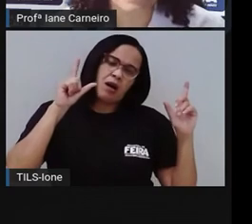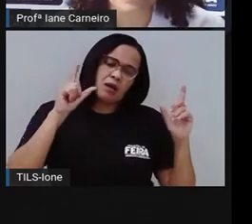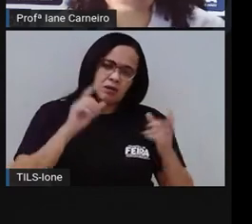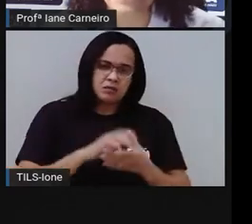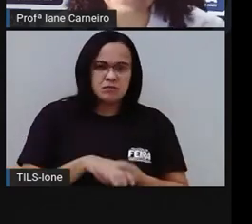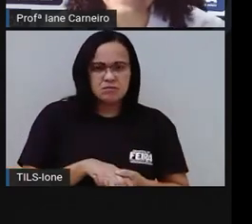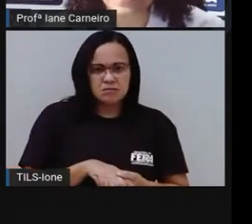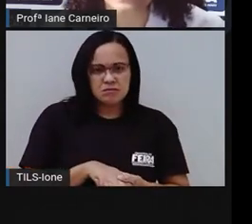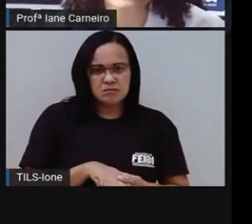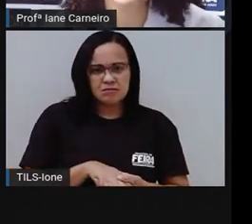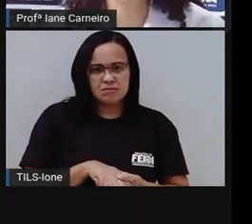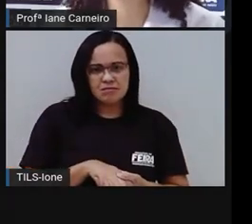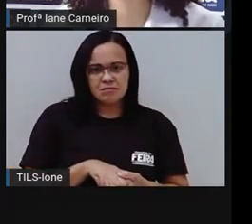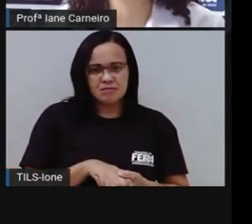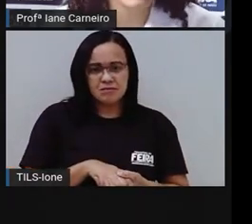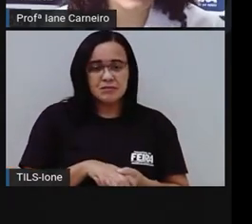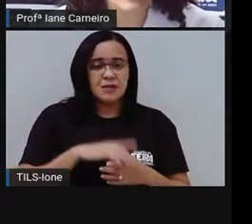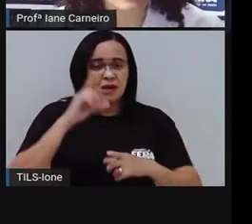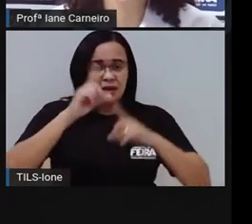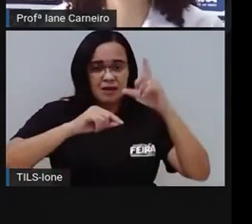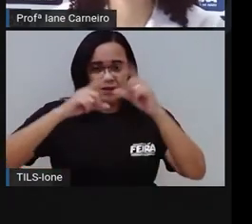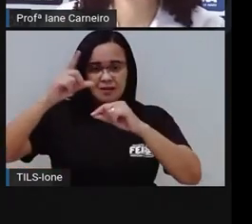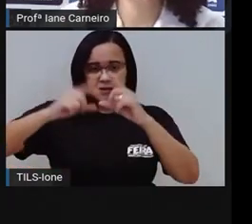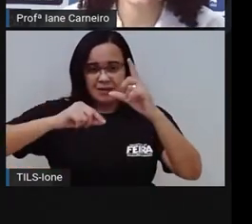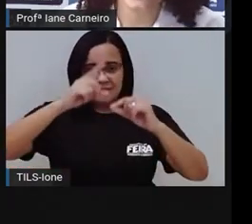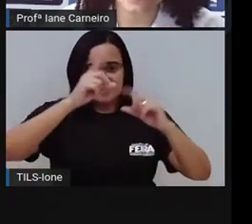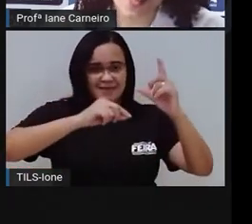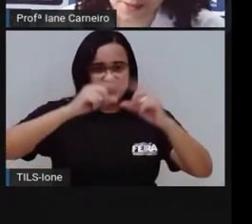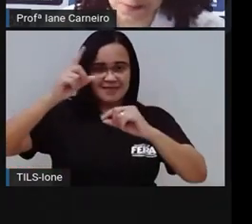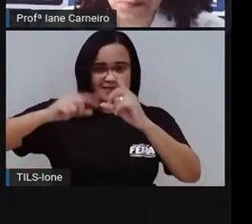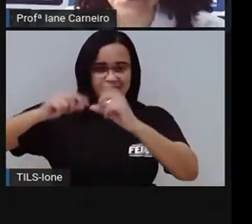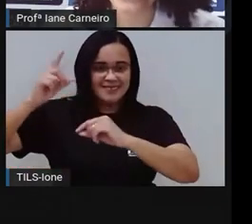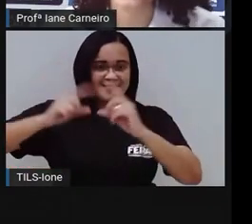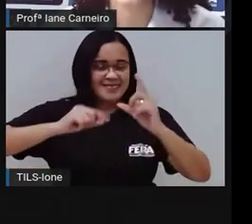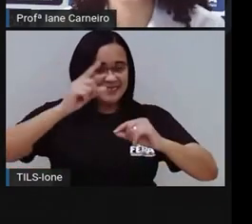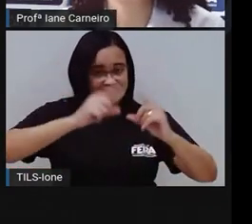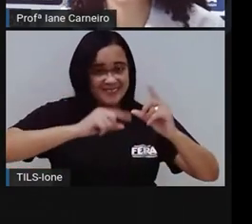Sei não. São as estrelas. Olha.